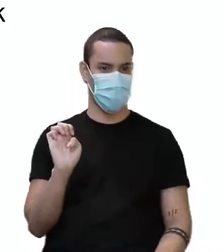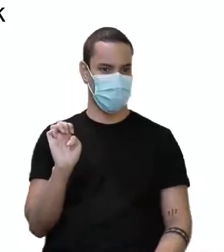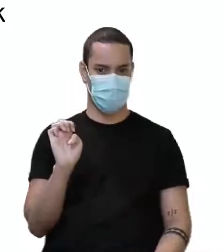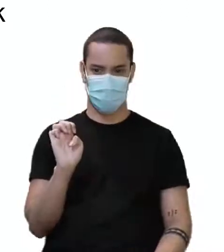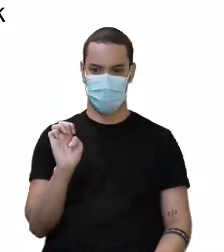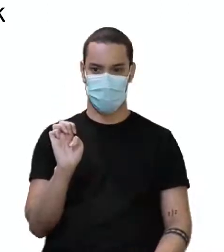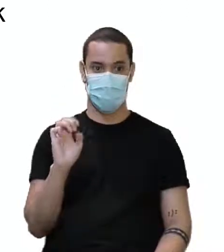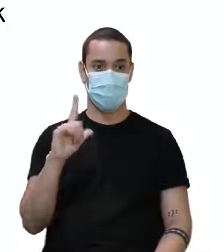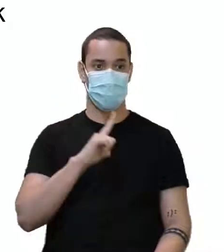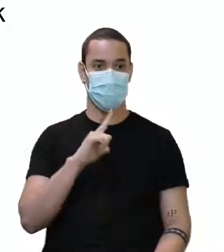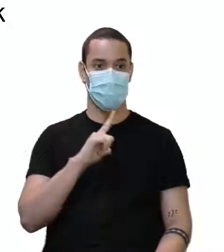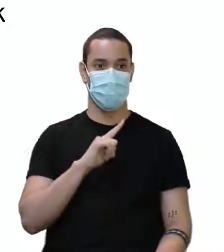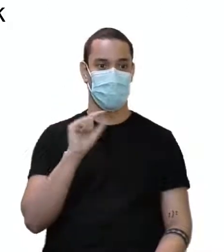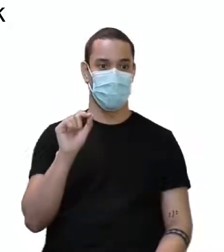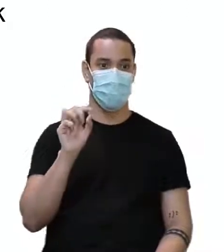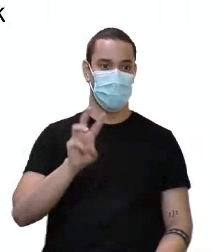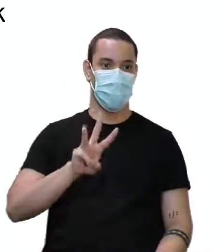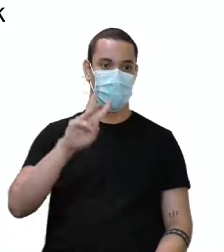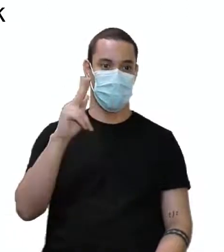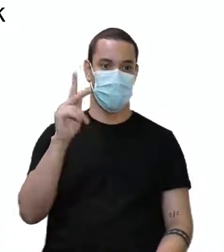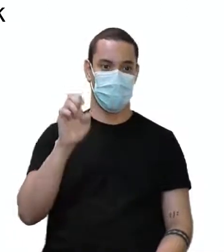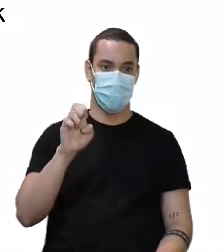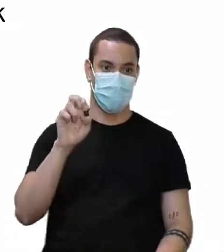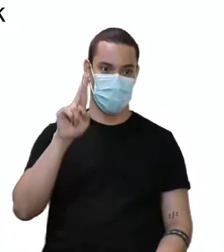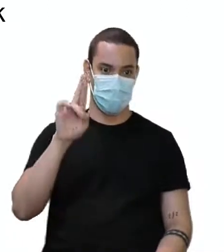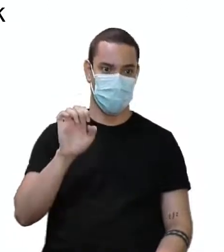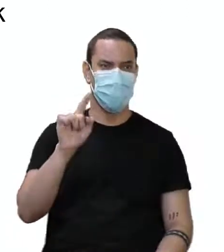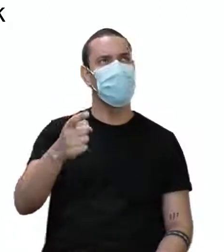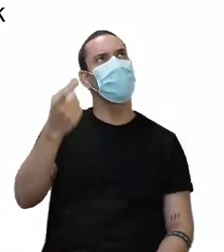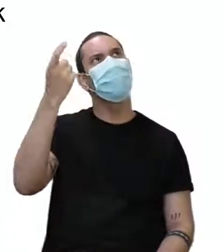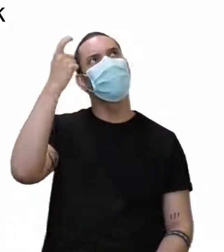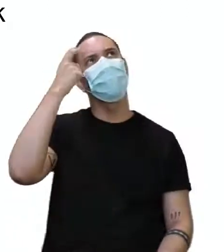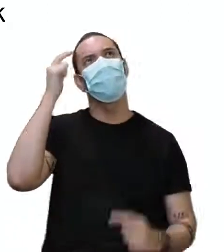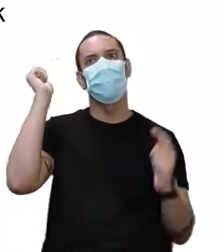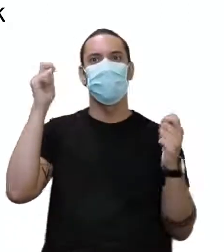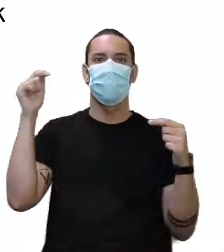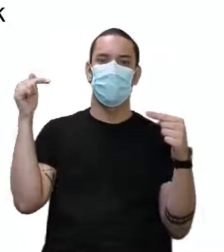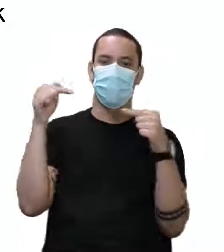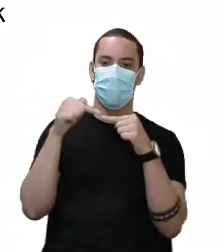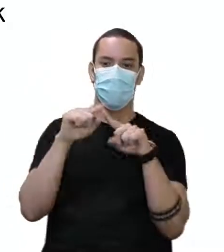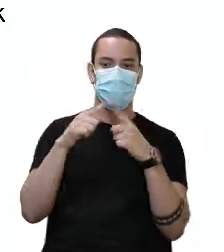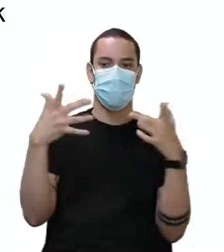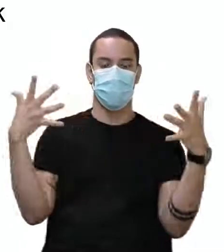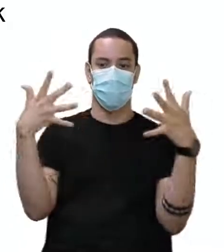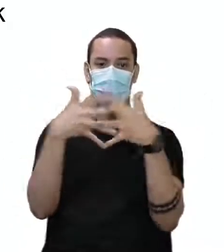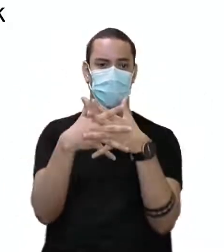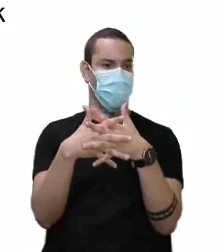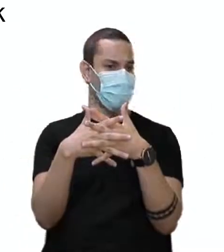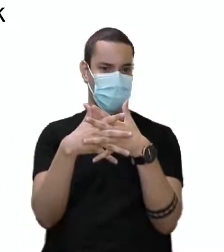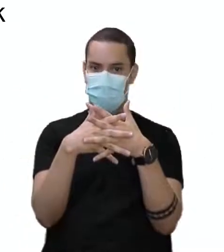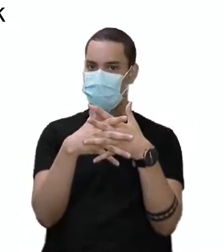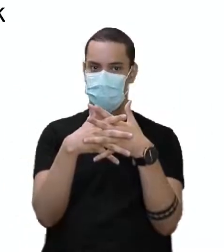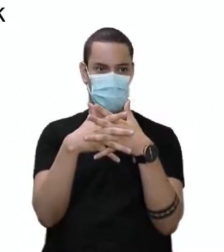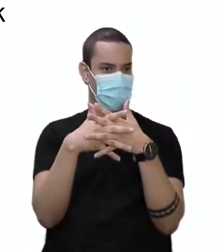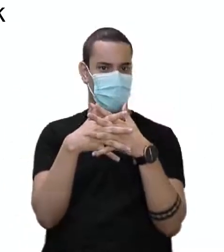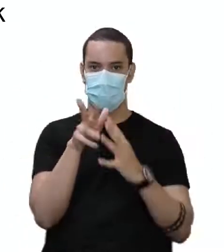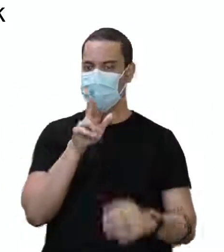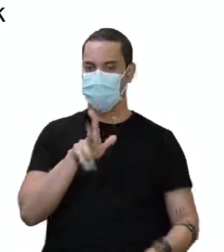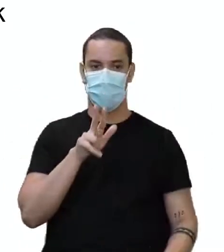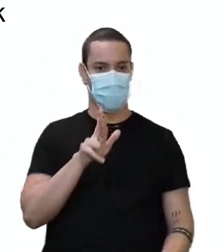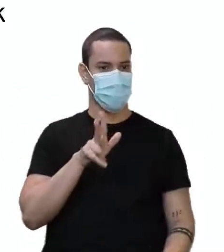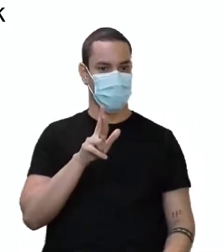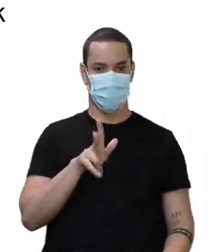tem na C é o where, confundindo vocês, para vocês pensarem que esse where é o were. Não.